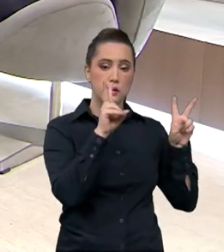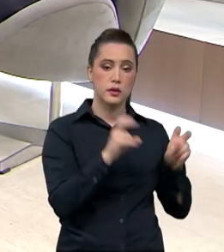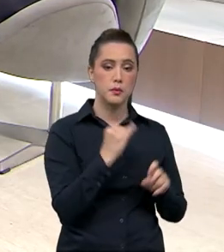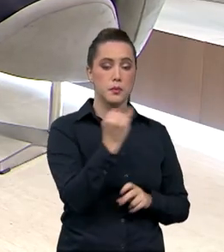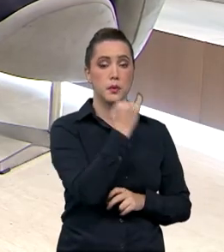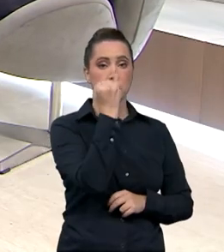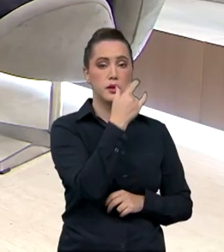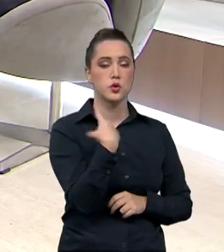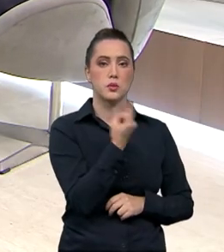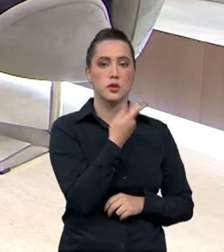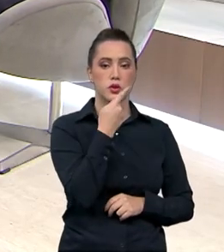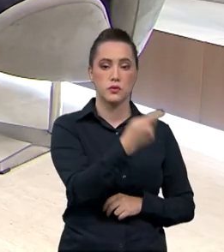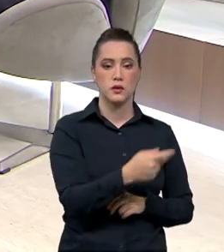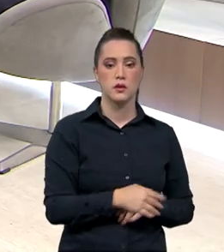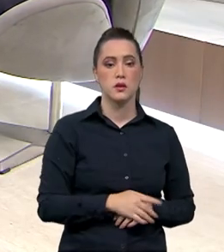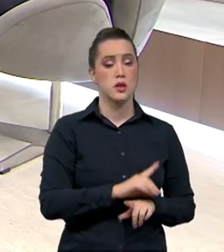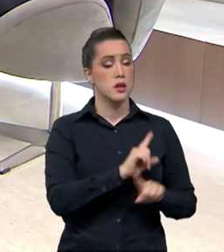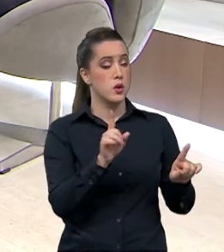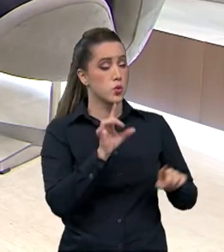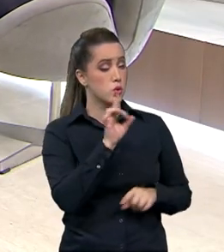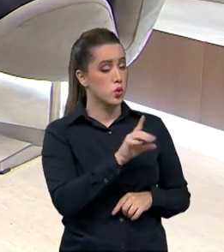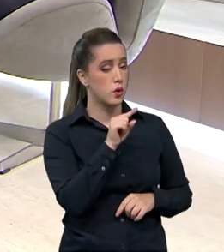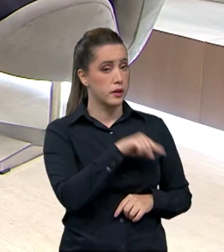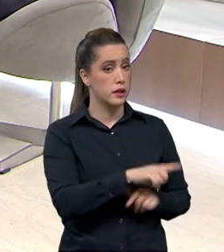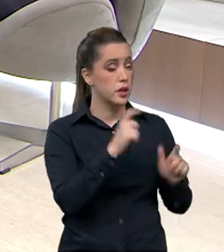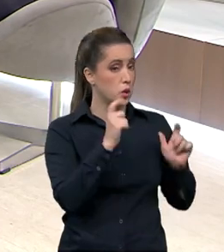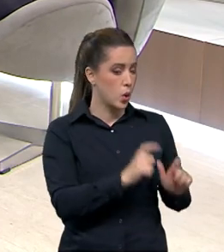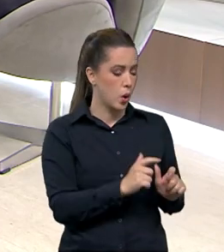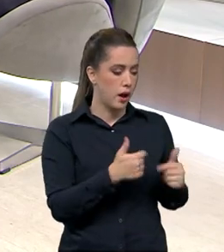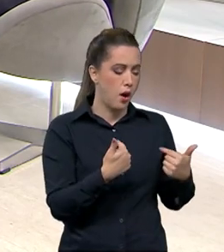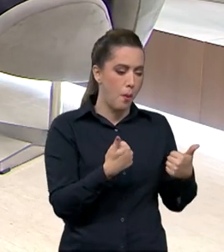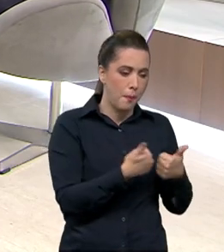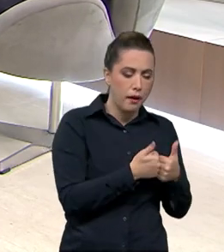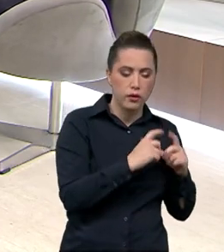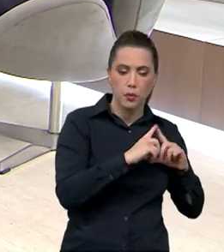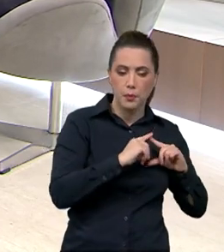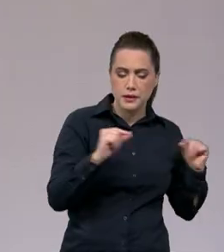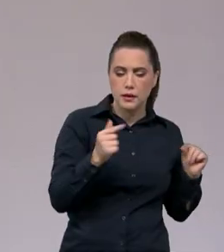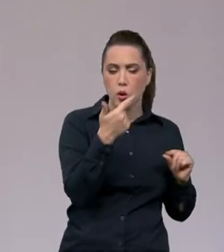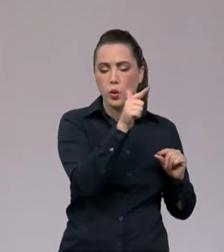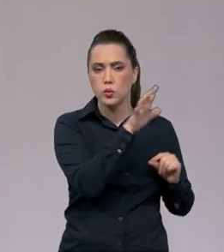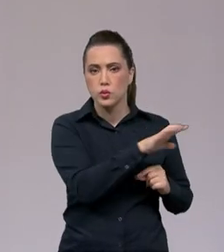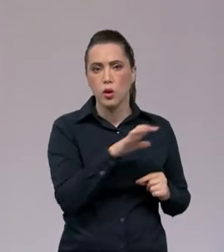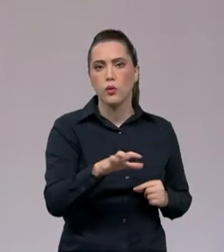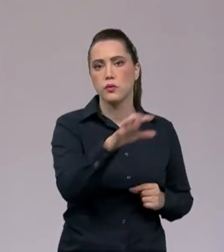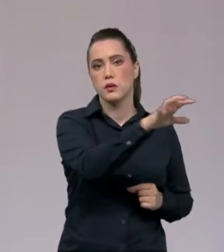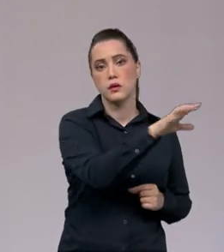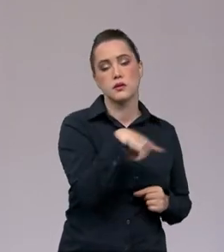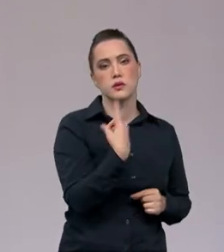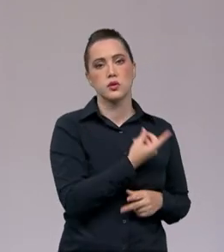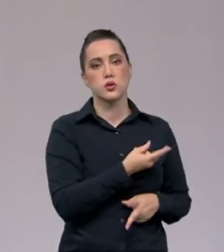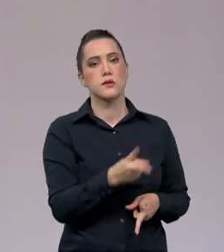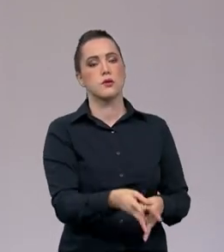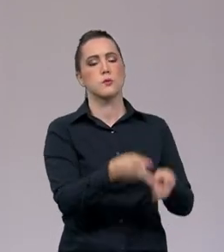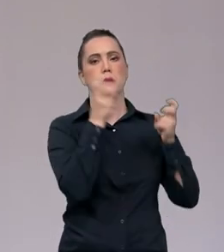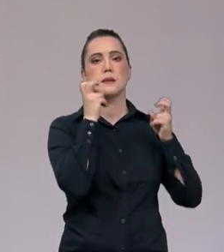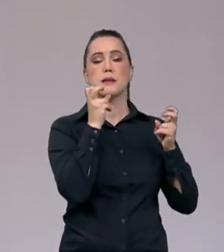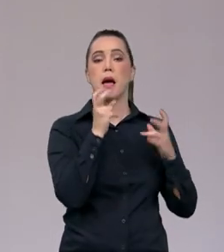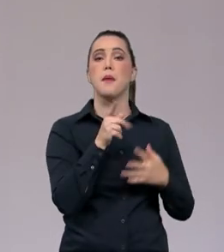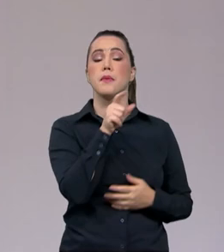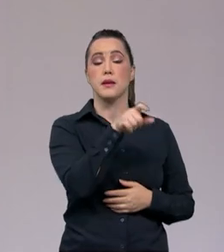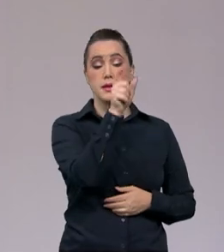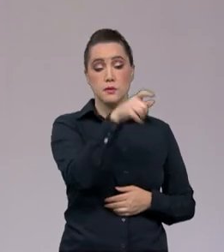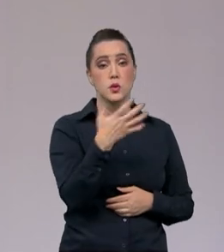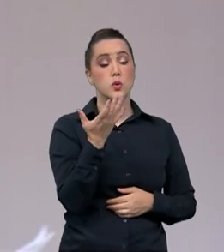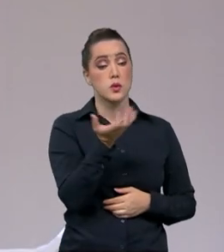abordar. Não só aqui na região, mas em várias outras partes do país, a gente tem percebido um maior interesse pelo